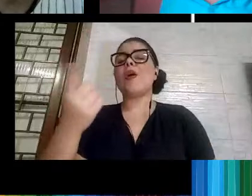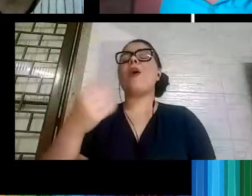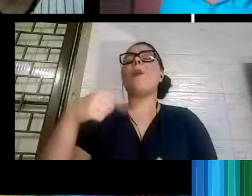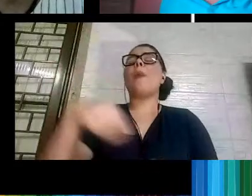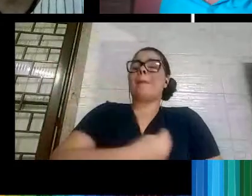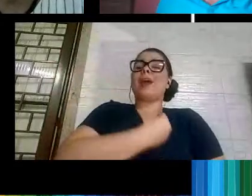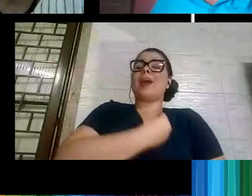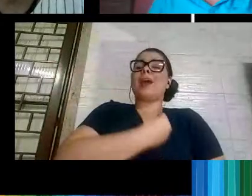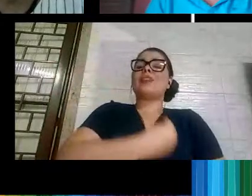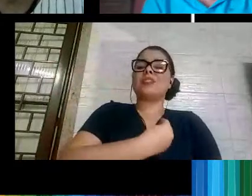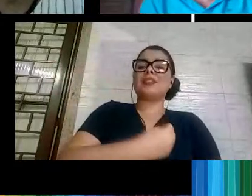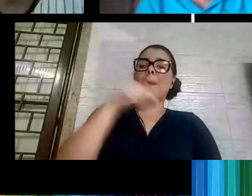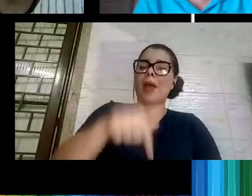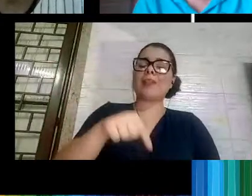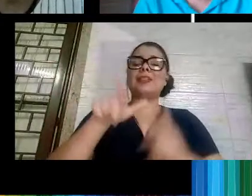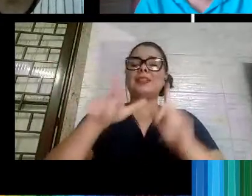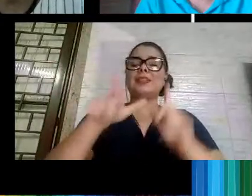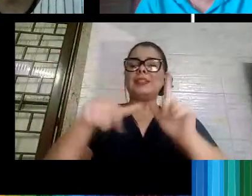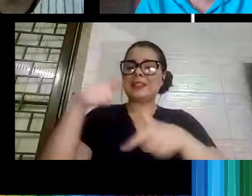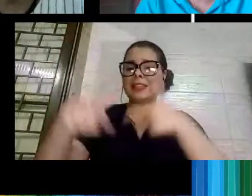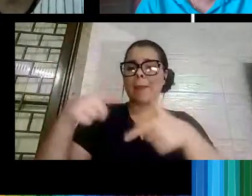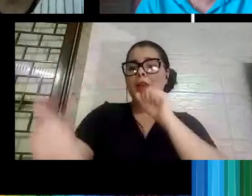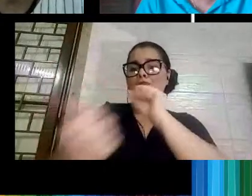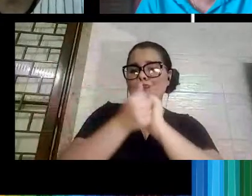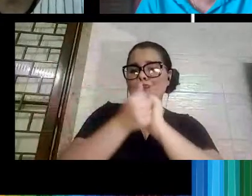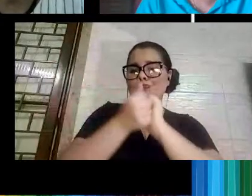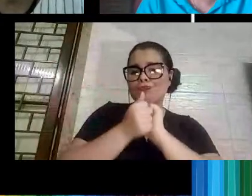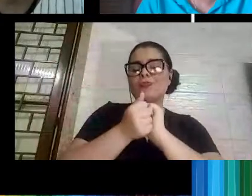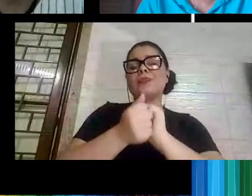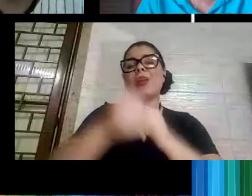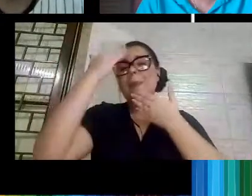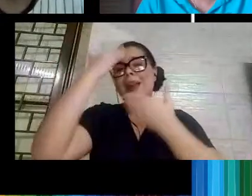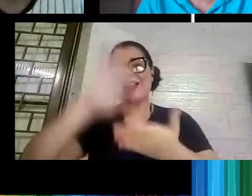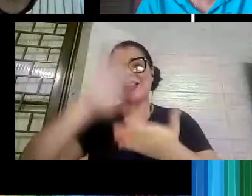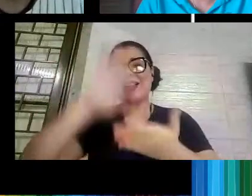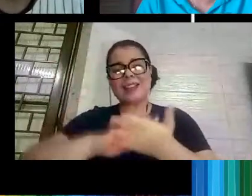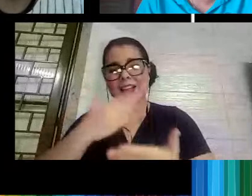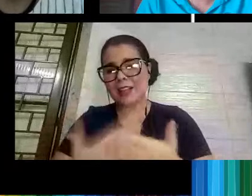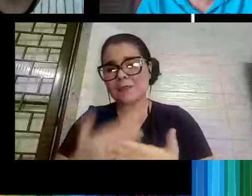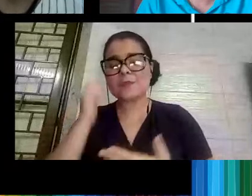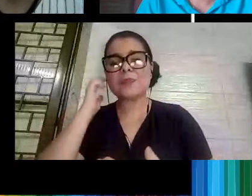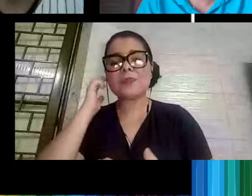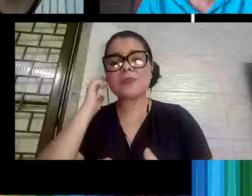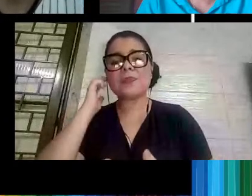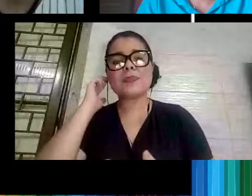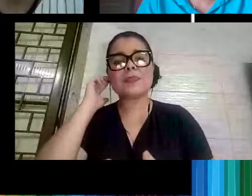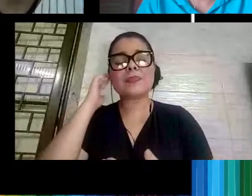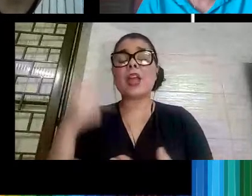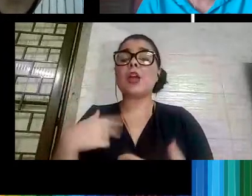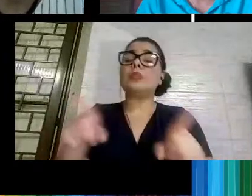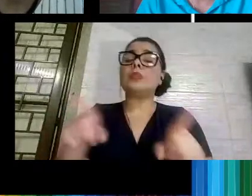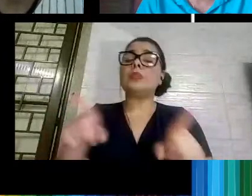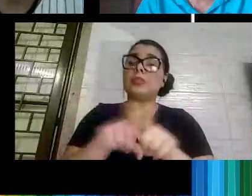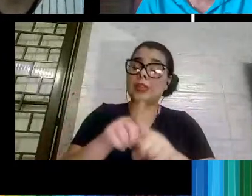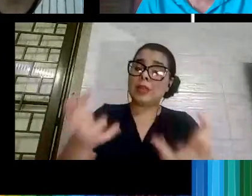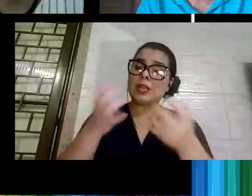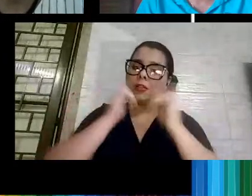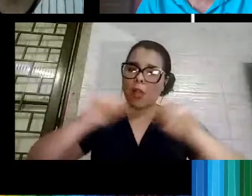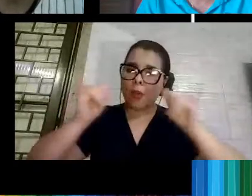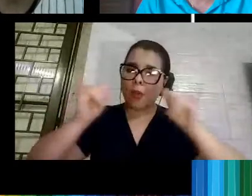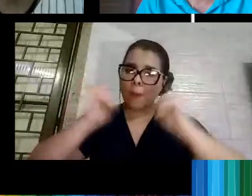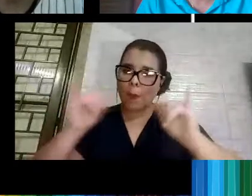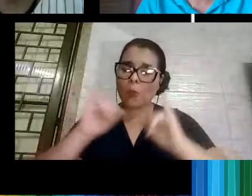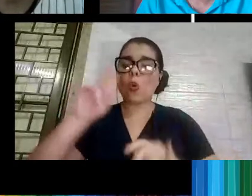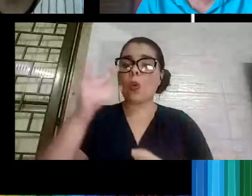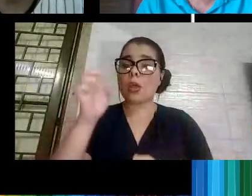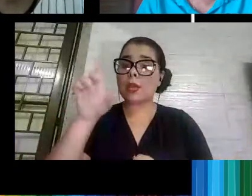jornada aí comigo, a nossa intérprete. Pessoal, eu queria só deixar um recado, assim como o professor Helder falou,